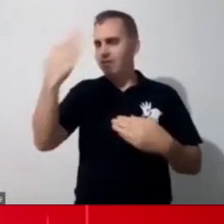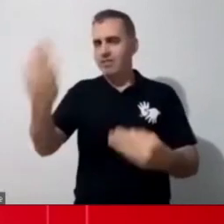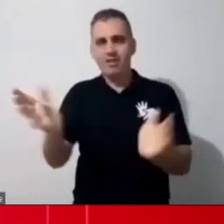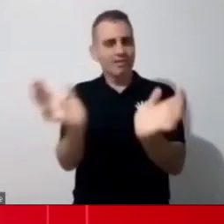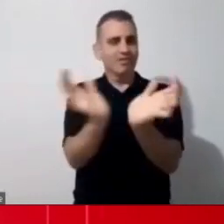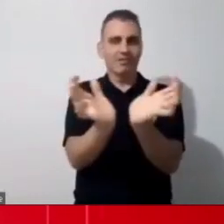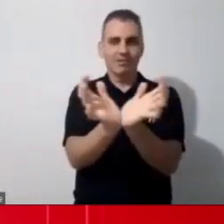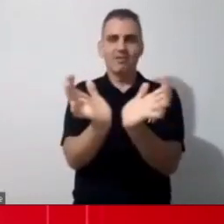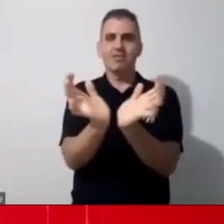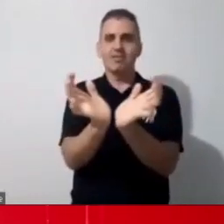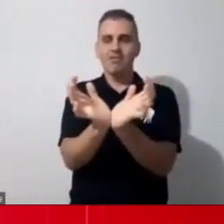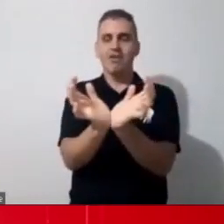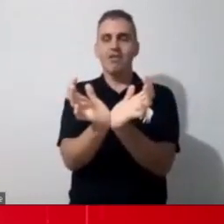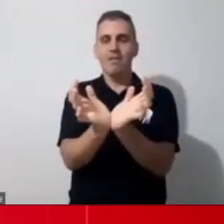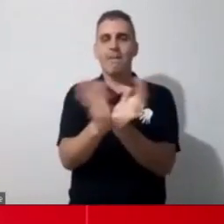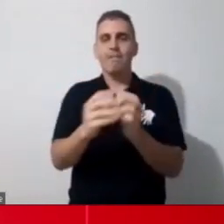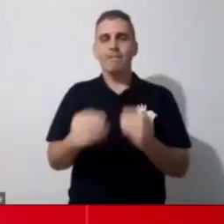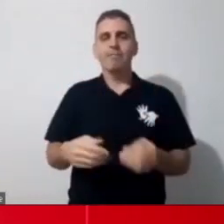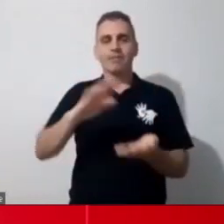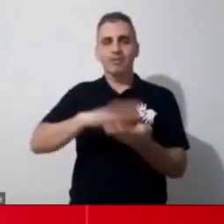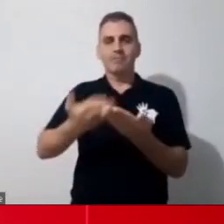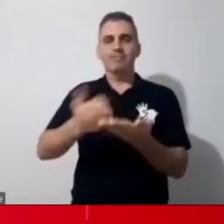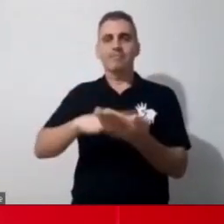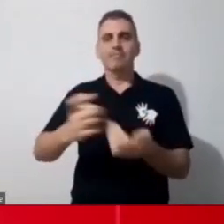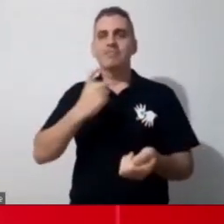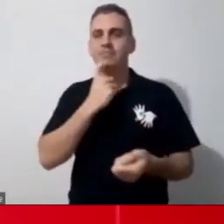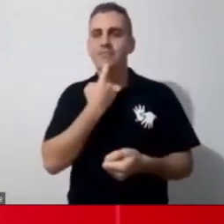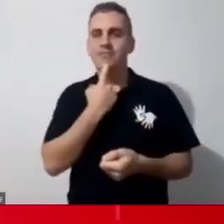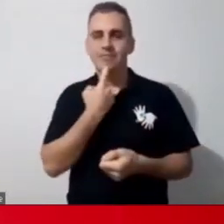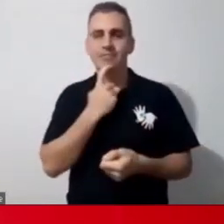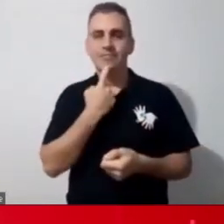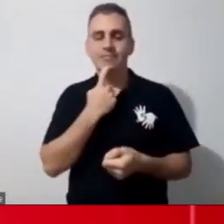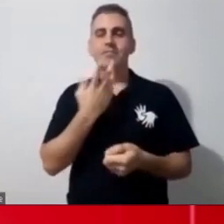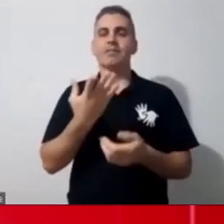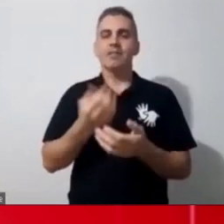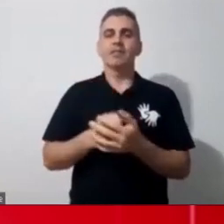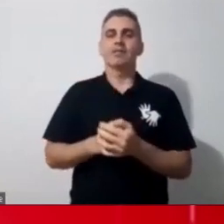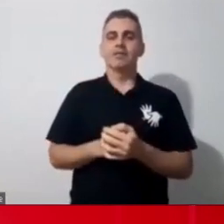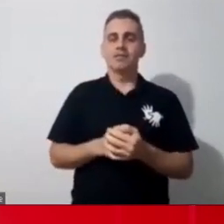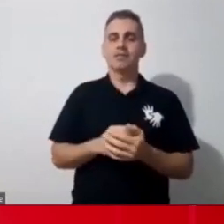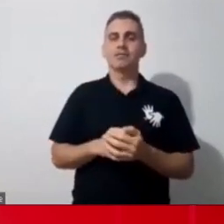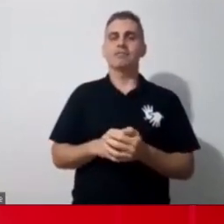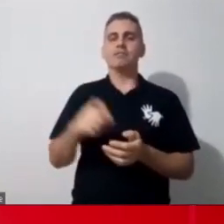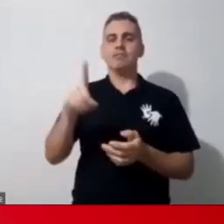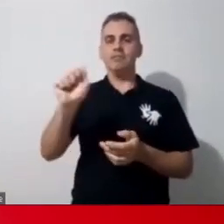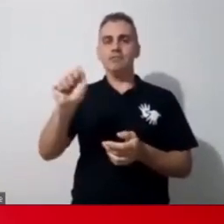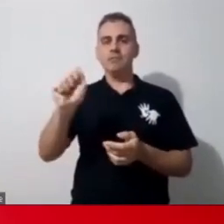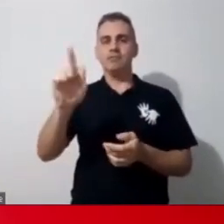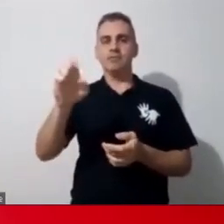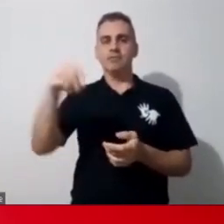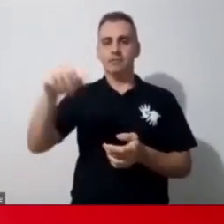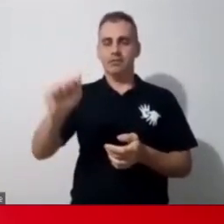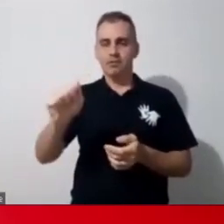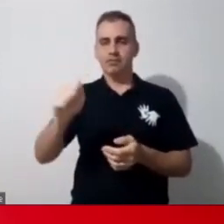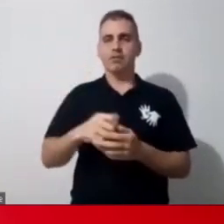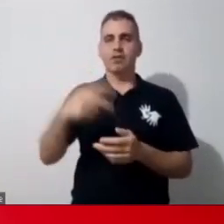colegas, o Vinícius, né, lá da Viva e Acessibilidade, a Dagma, né, o Paulo, então,